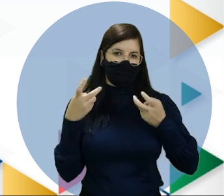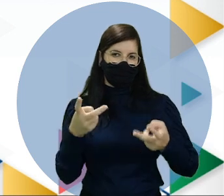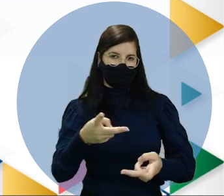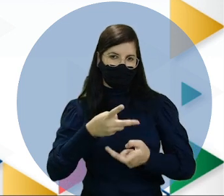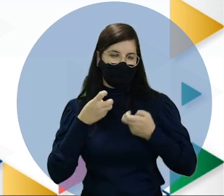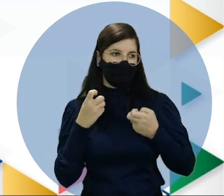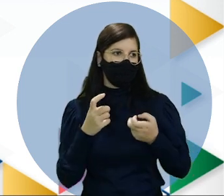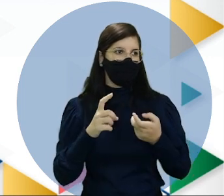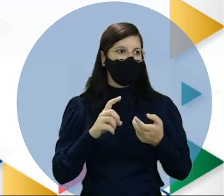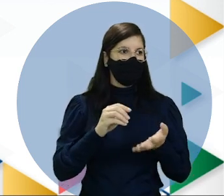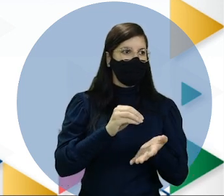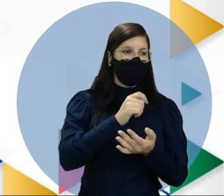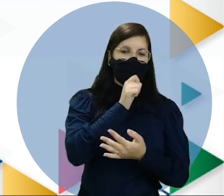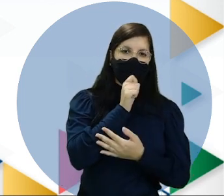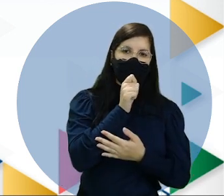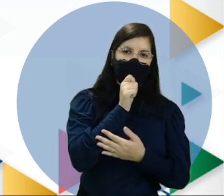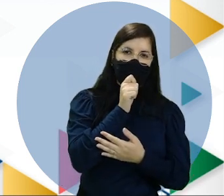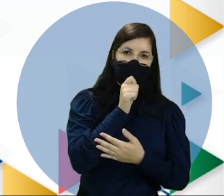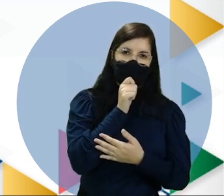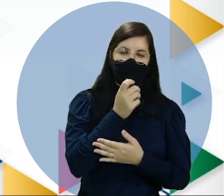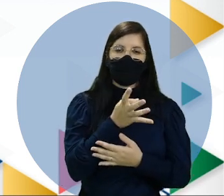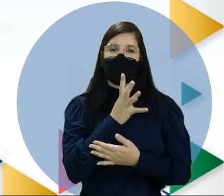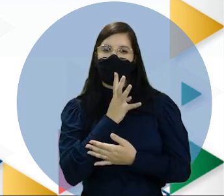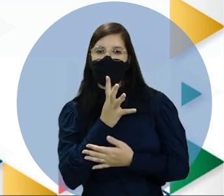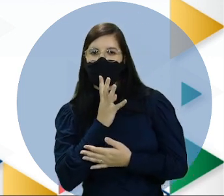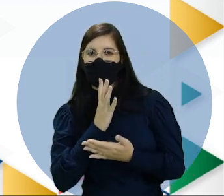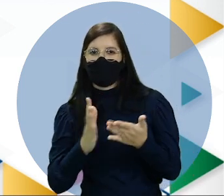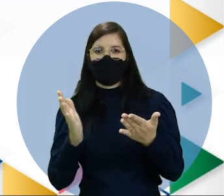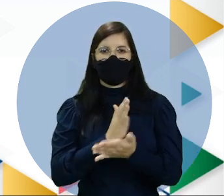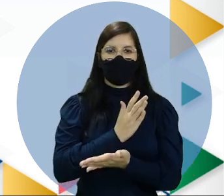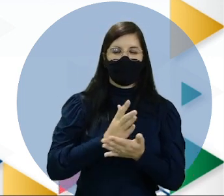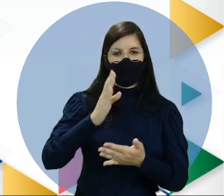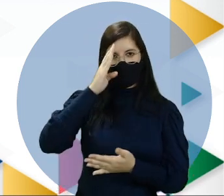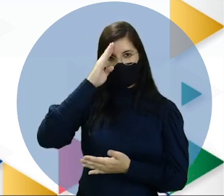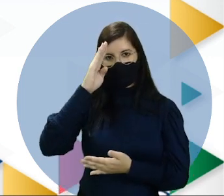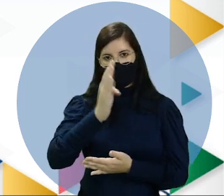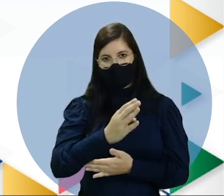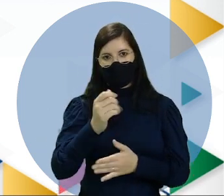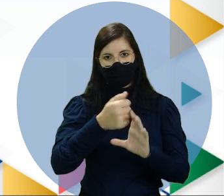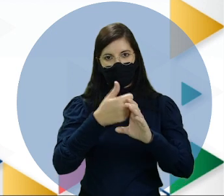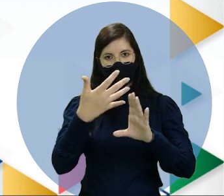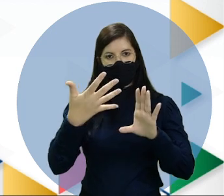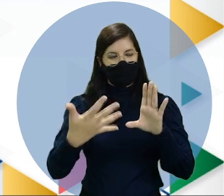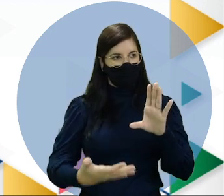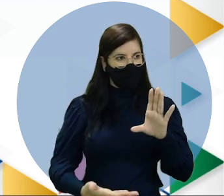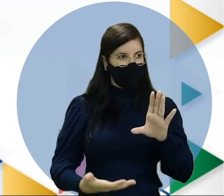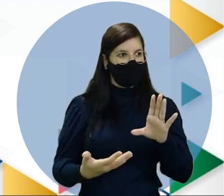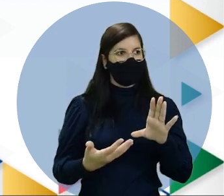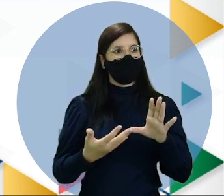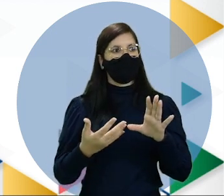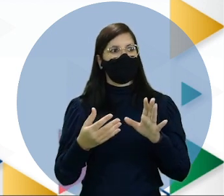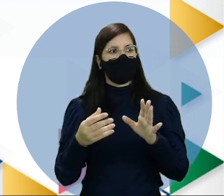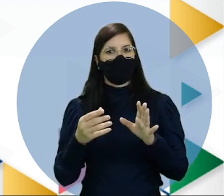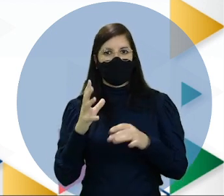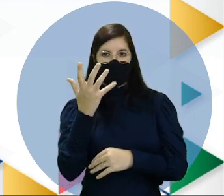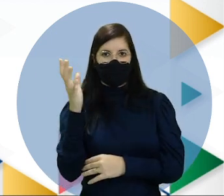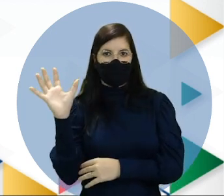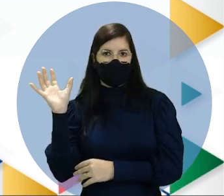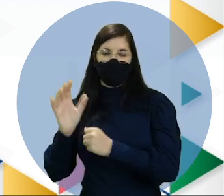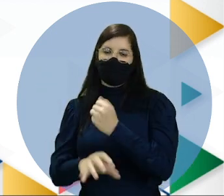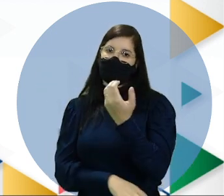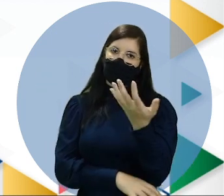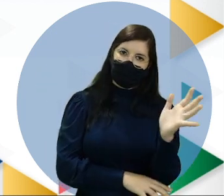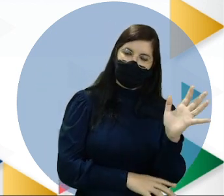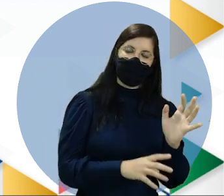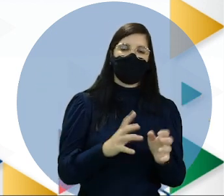ainda um pouco para se conhecer sobre suas principais características como fauna e flora. A